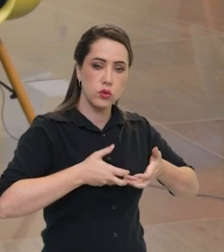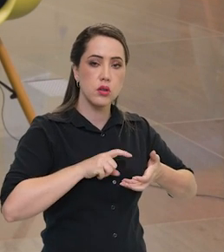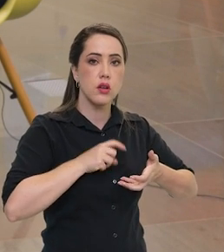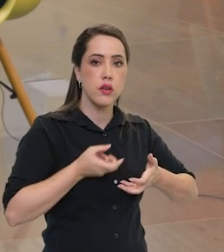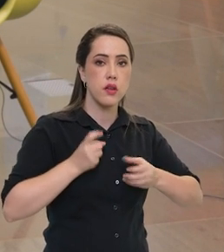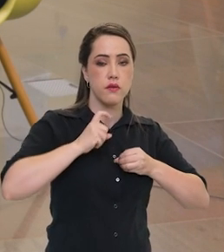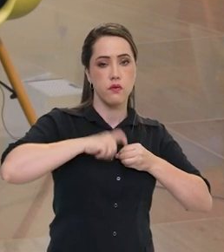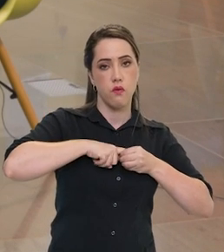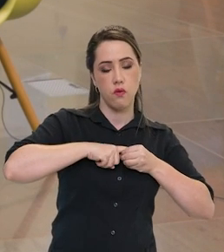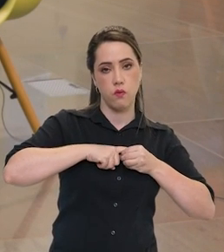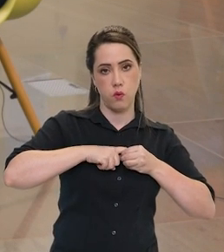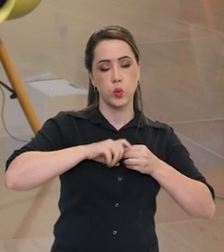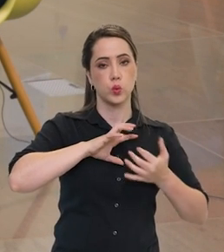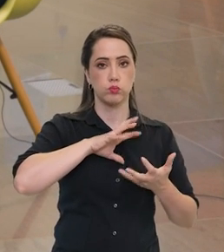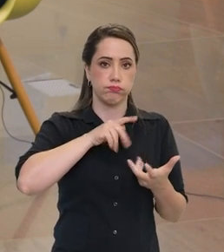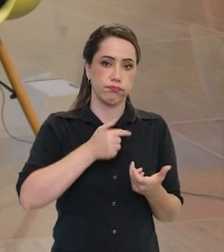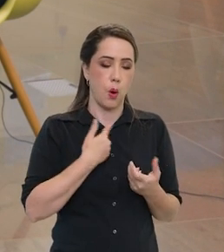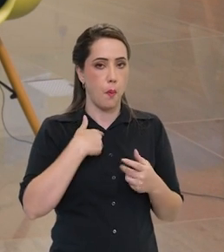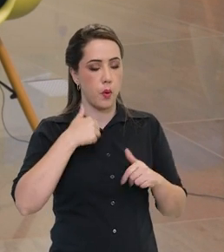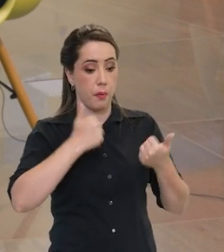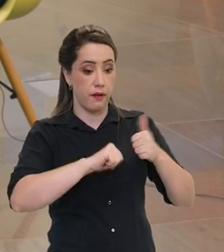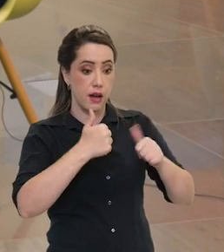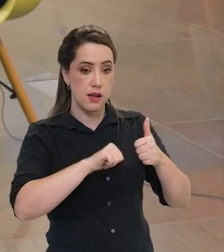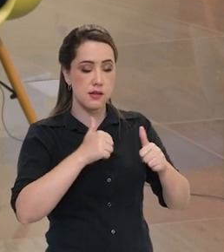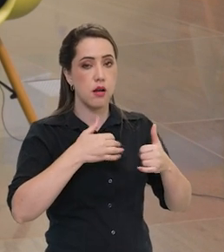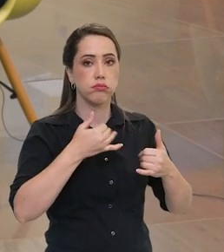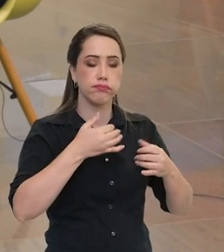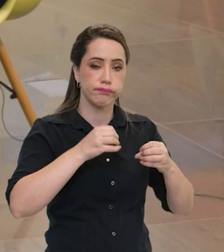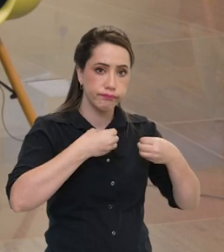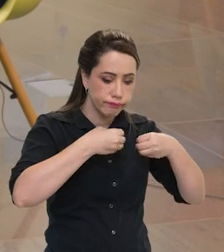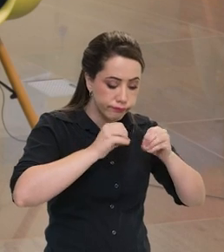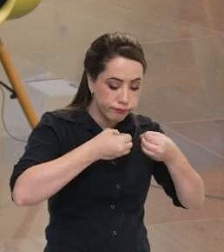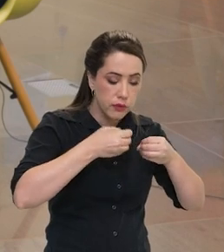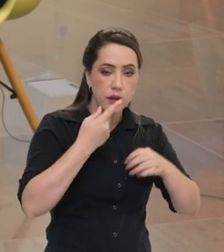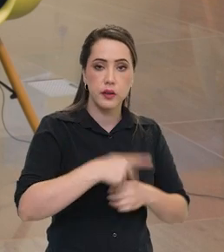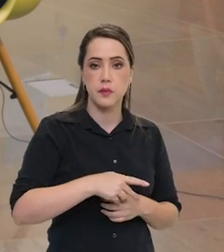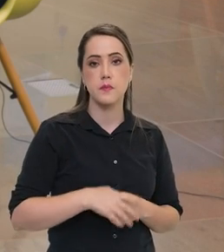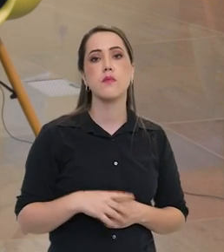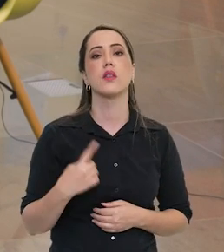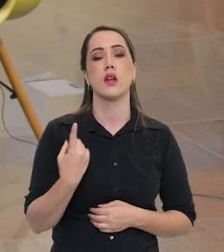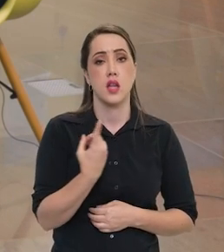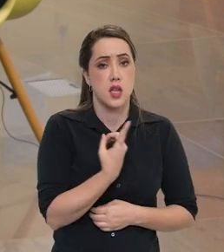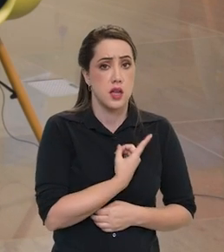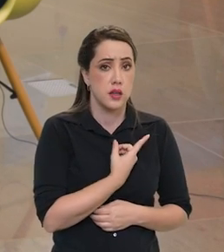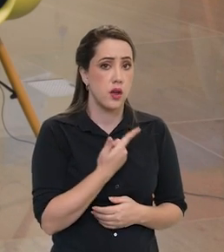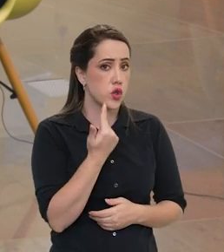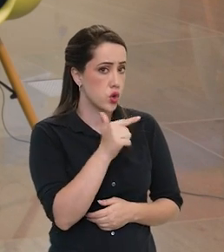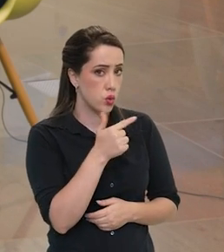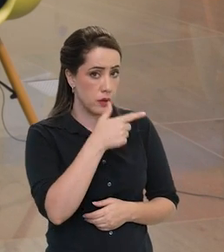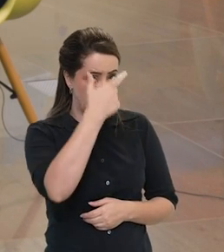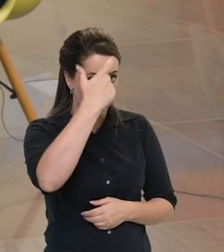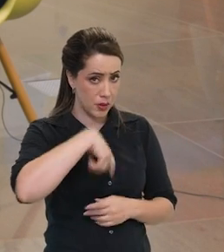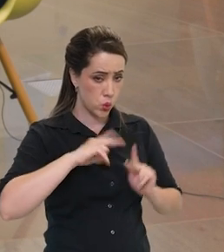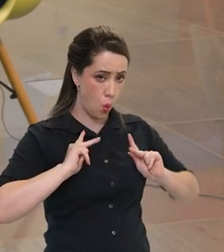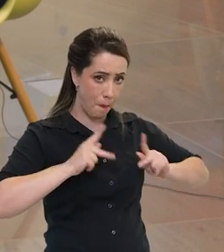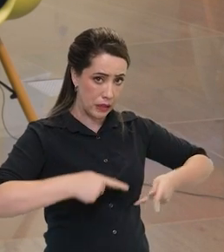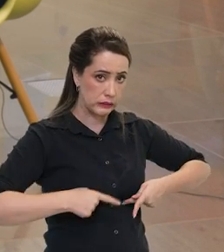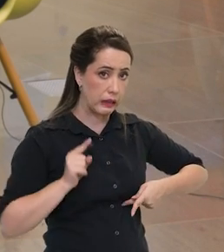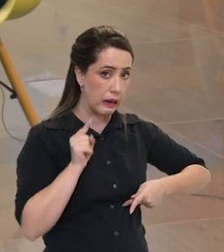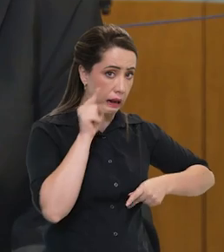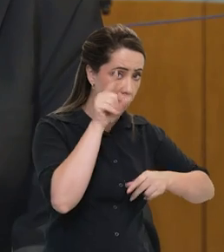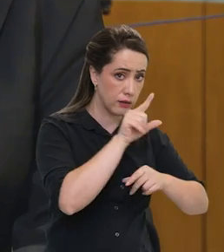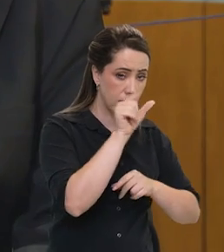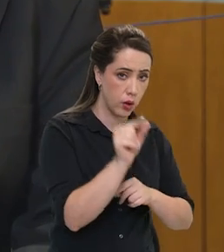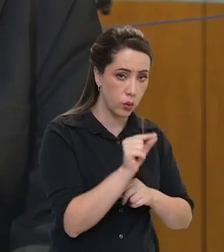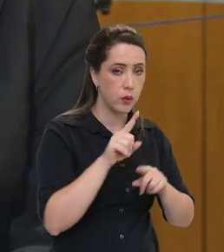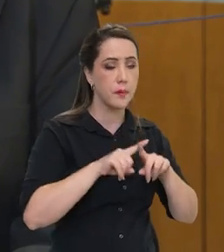e trouxe de volta para a observação, análise aqui. Então, nós ficamos sem ter seres humanos pisando na